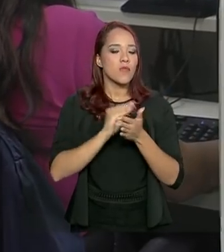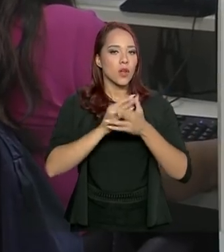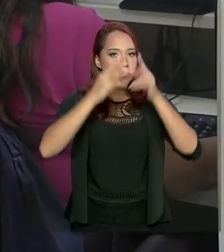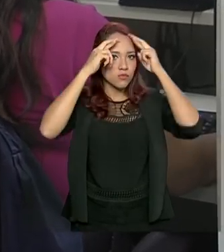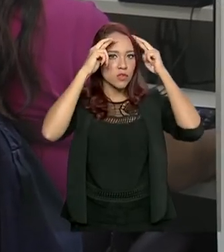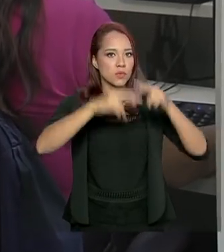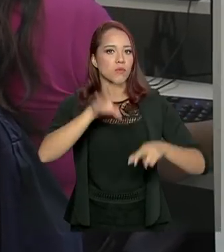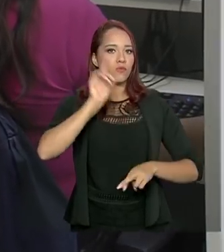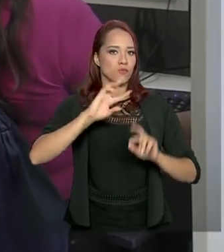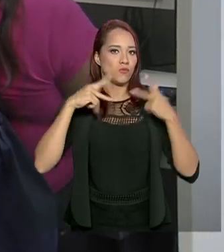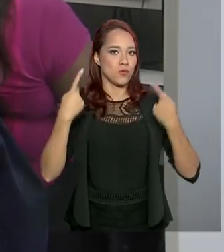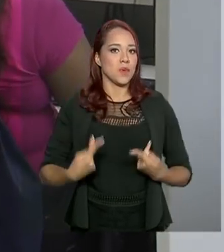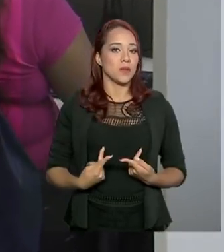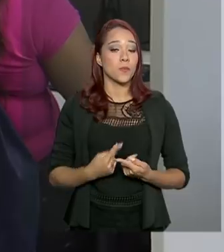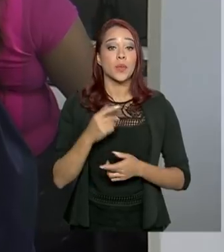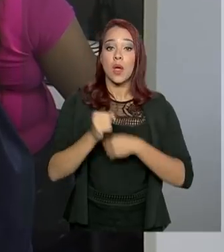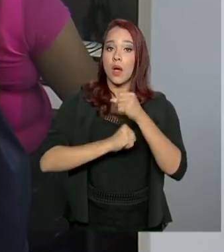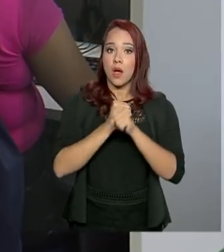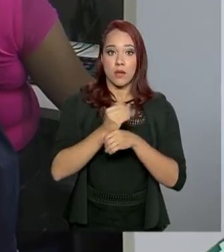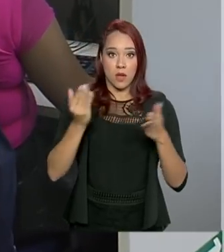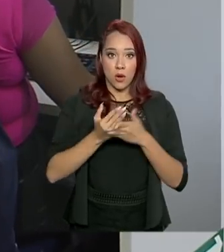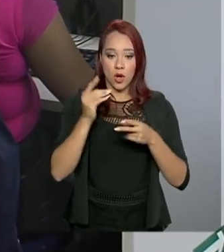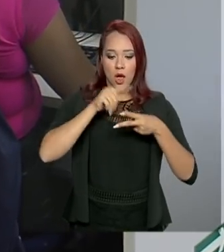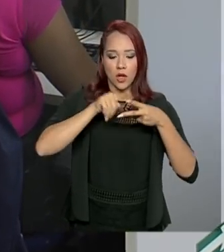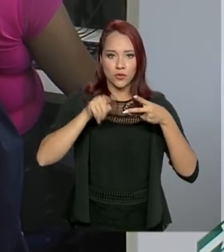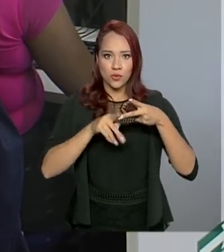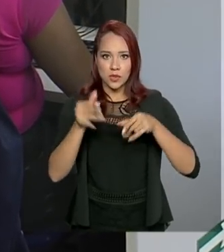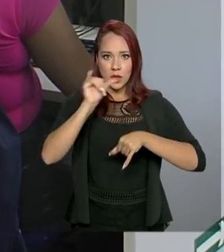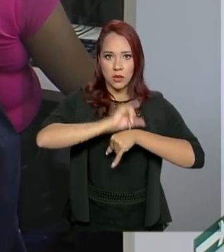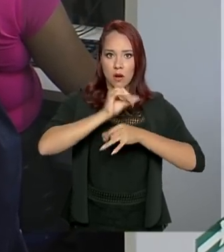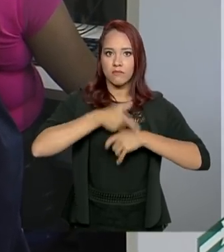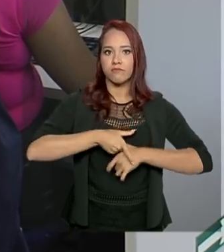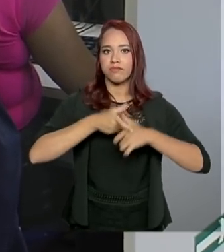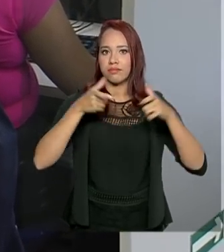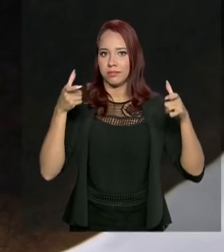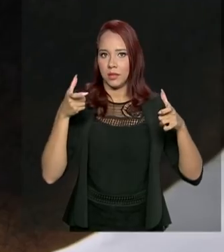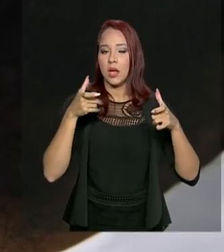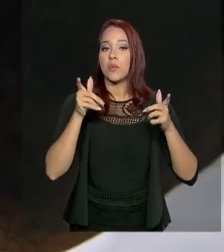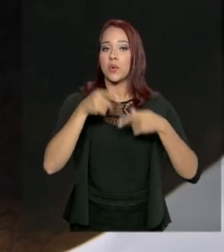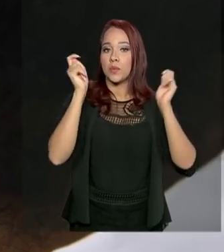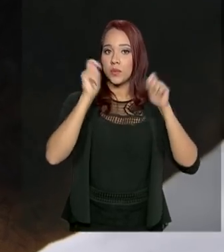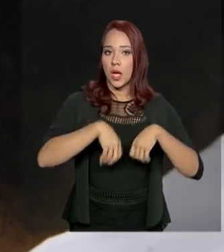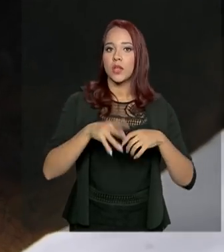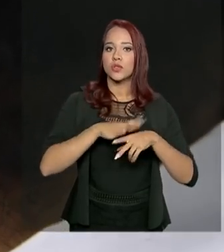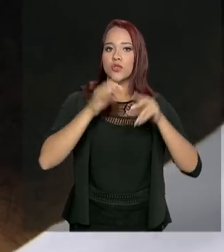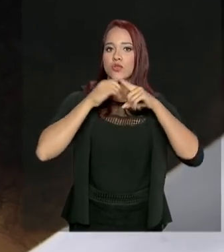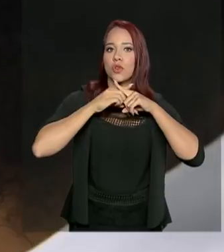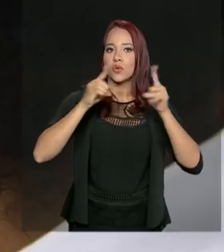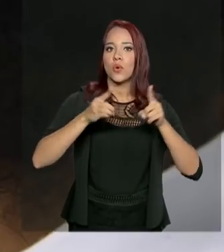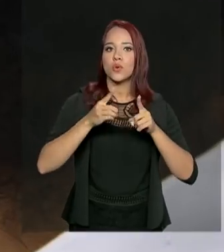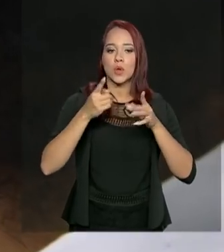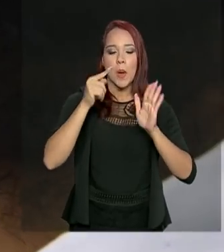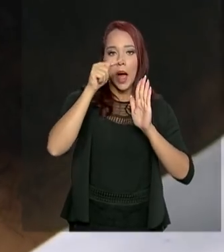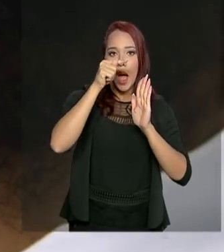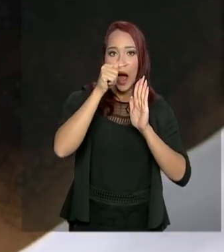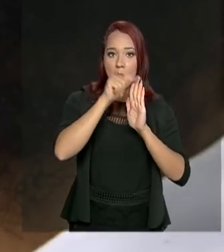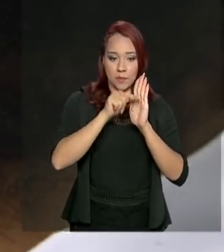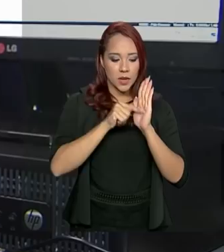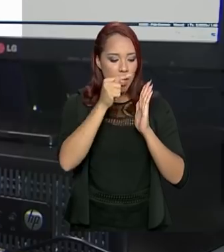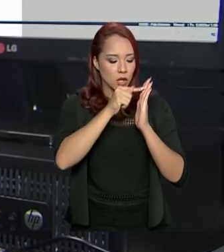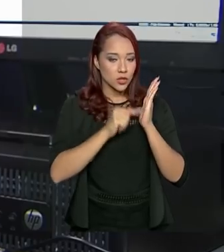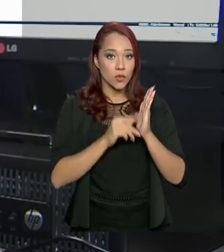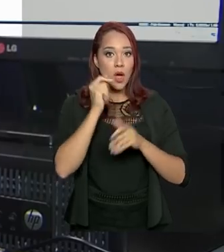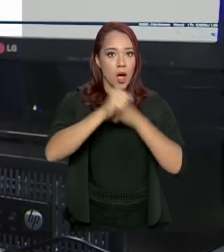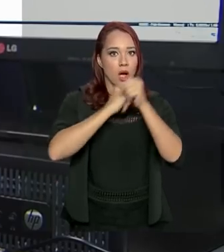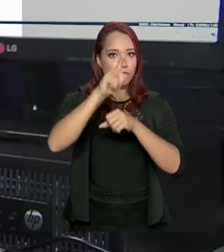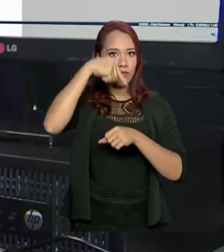direitos humanos. Este ano, as duas centrais foram ampliadas, com a possibilidade de denúncias via aplicativo. No ano